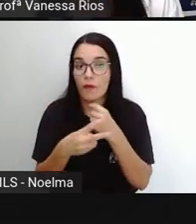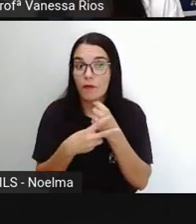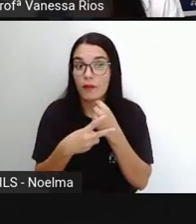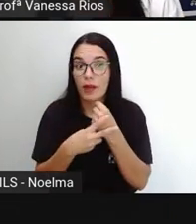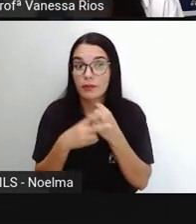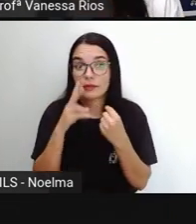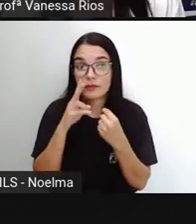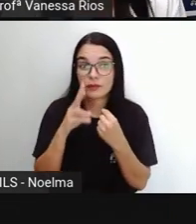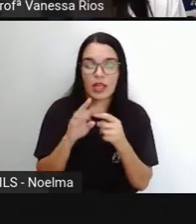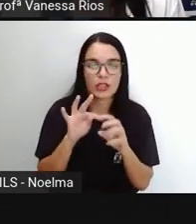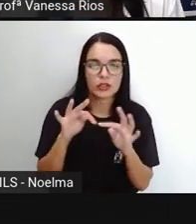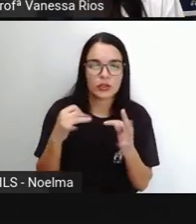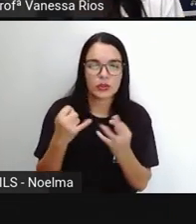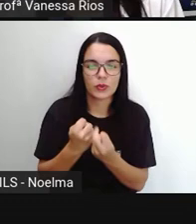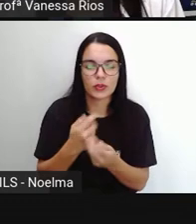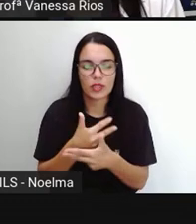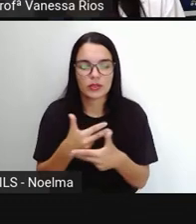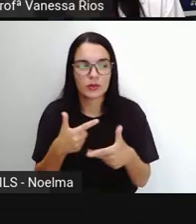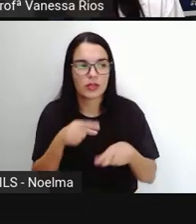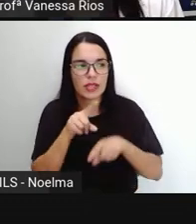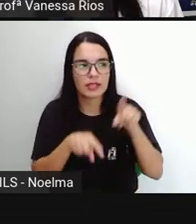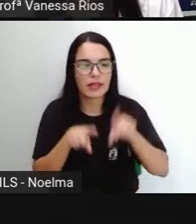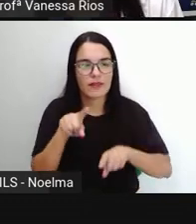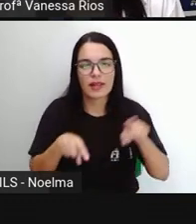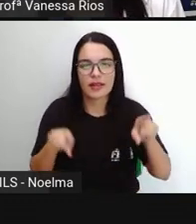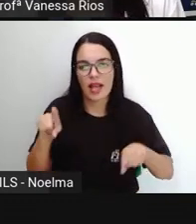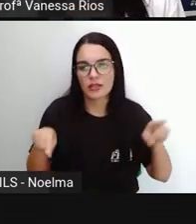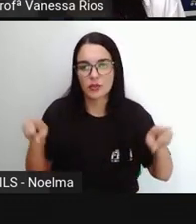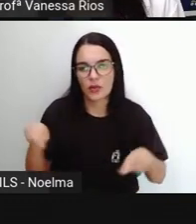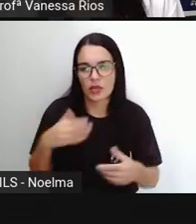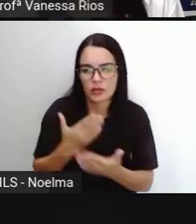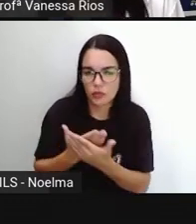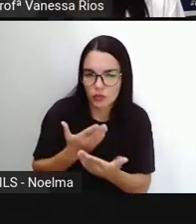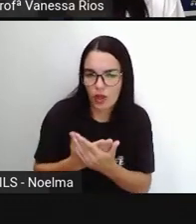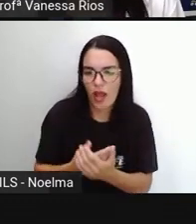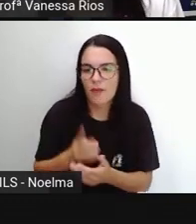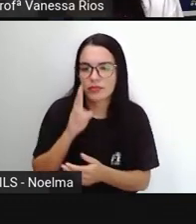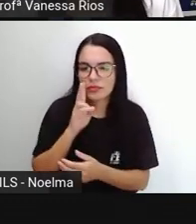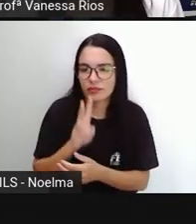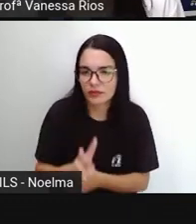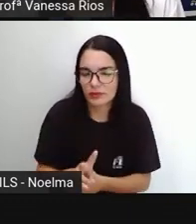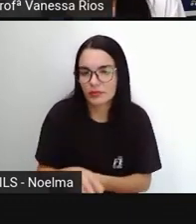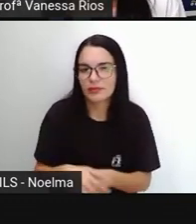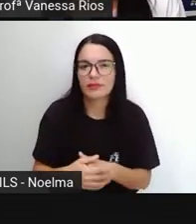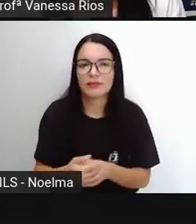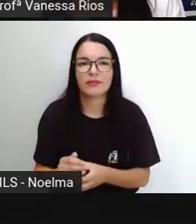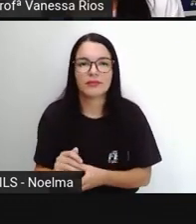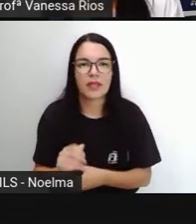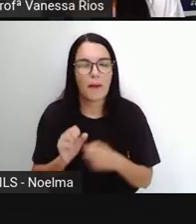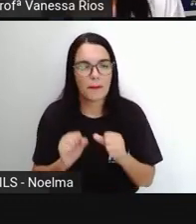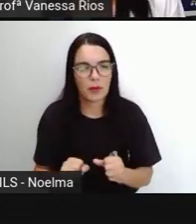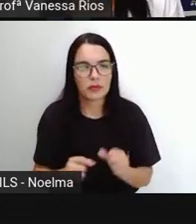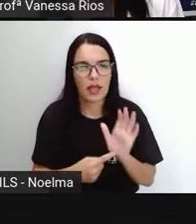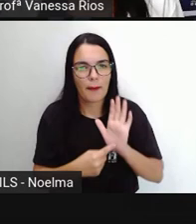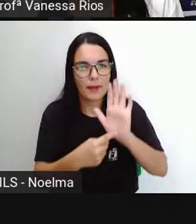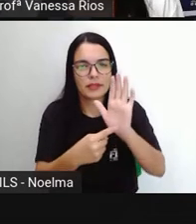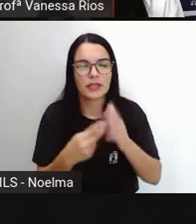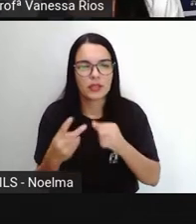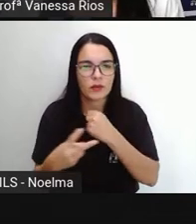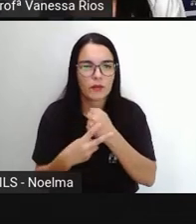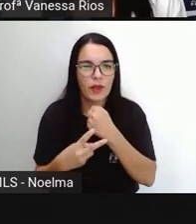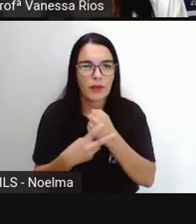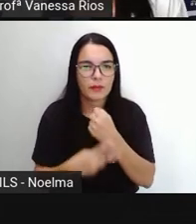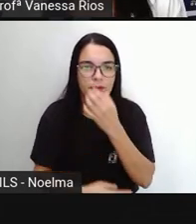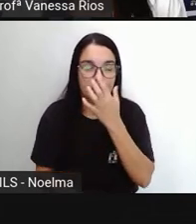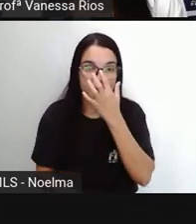funções, todas essas variações que nós estudamos e revisamos, que podem aparecer nos verbos.